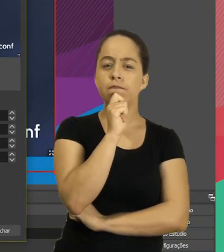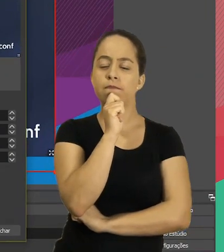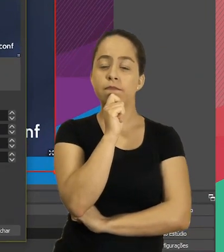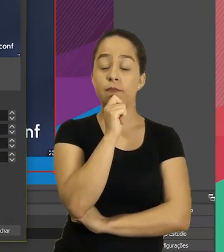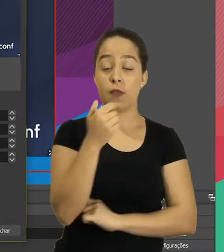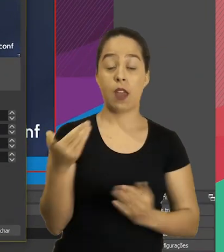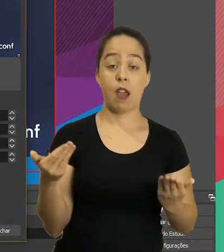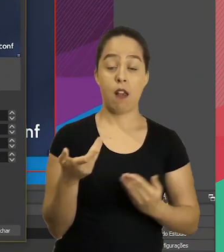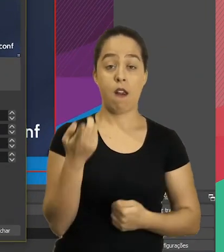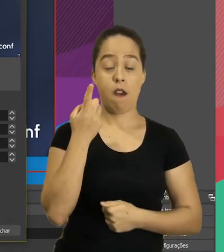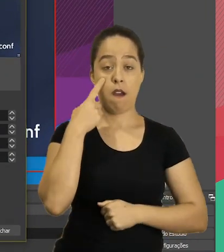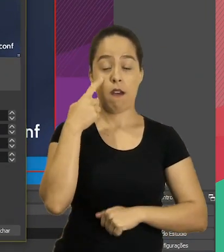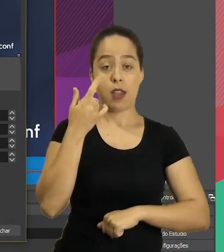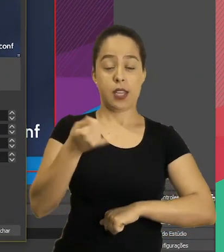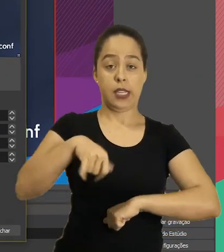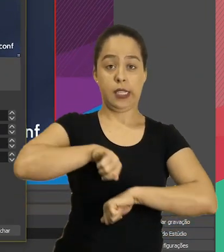melhor.